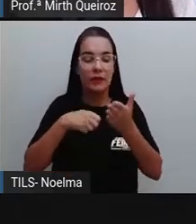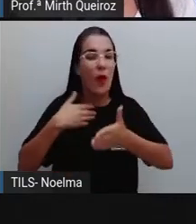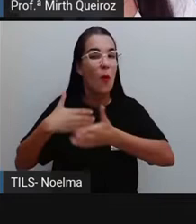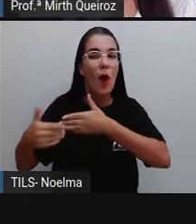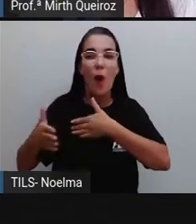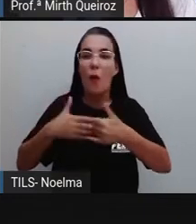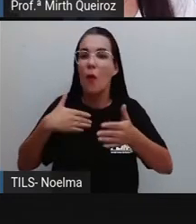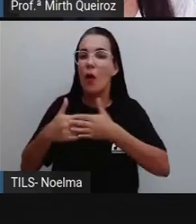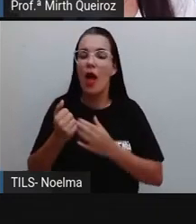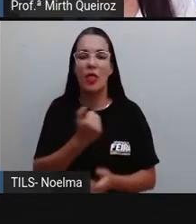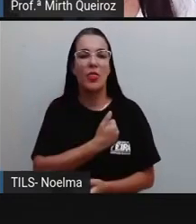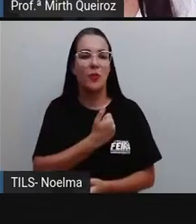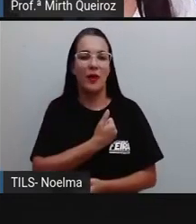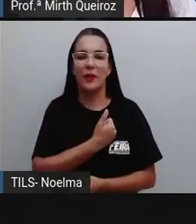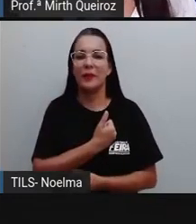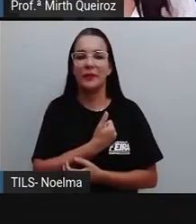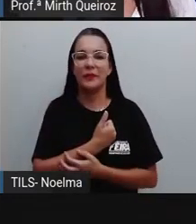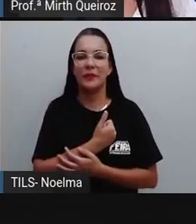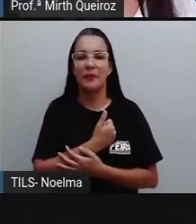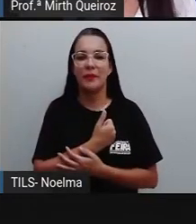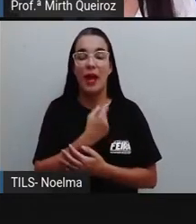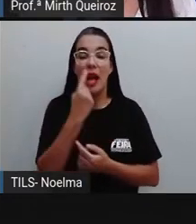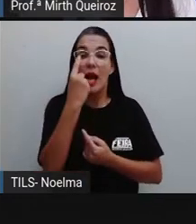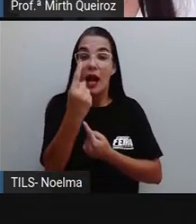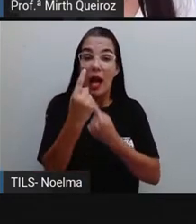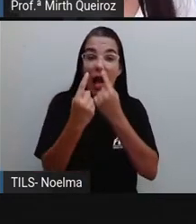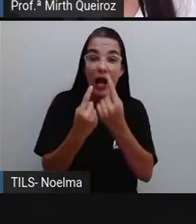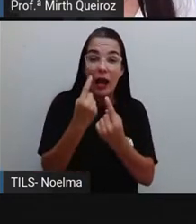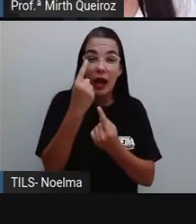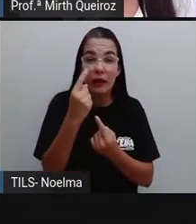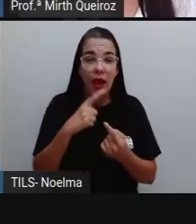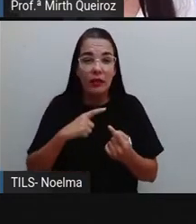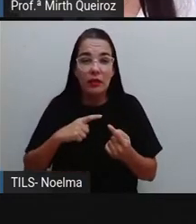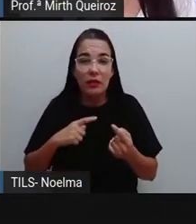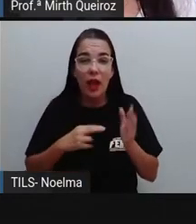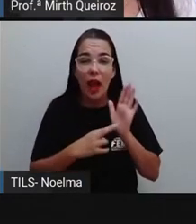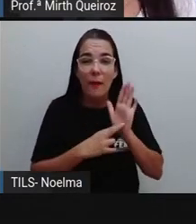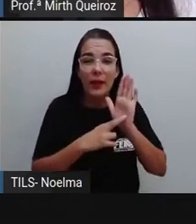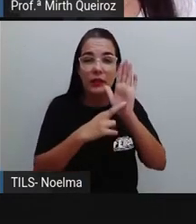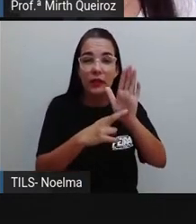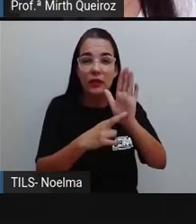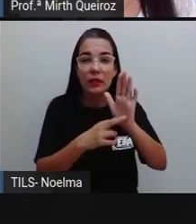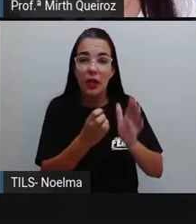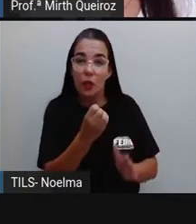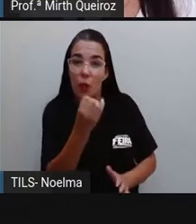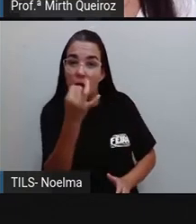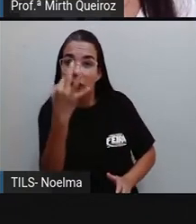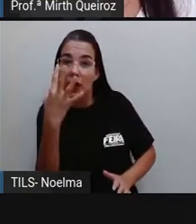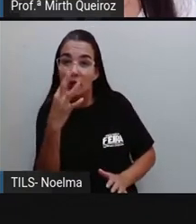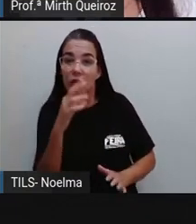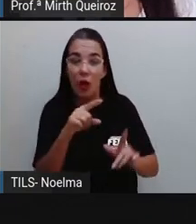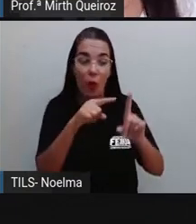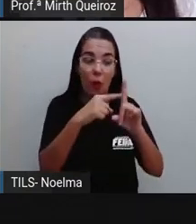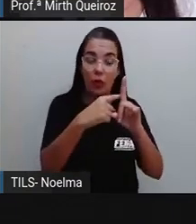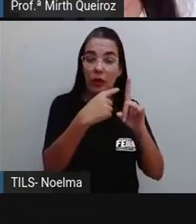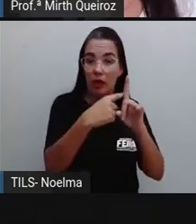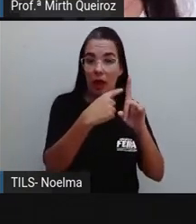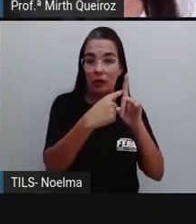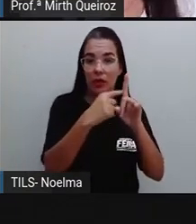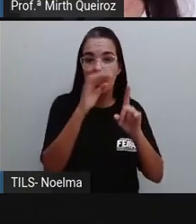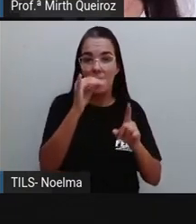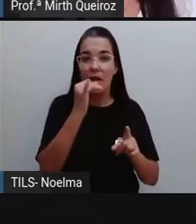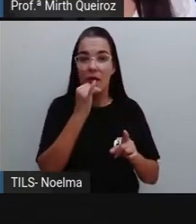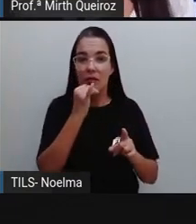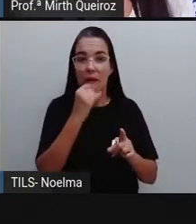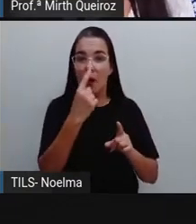número. Cada um vai representar certa quantidade de unidade. Por